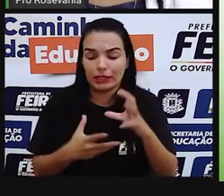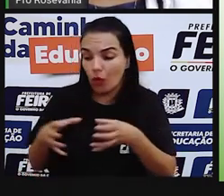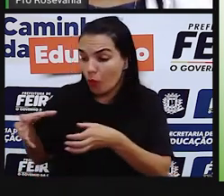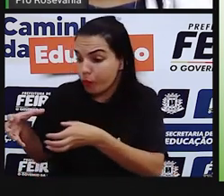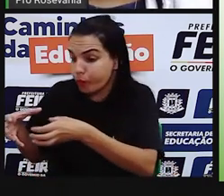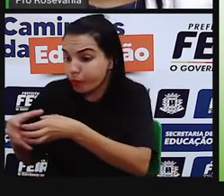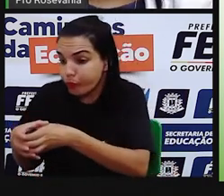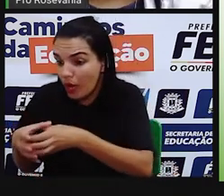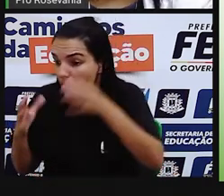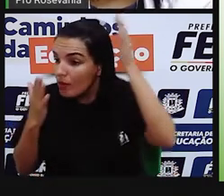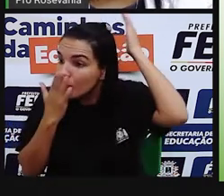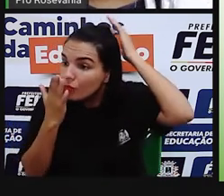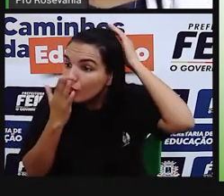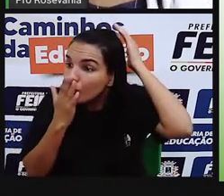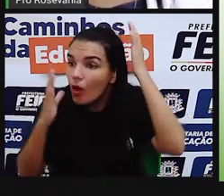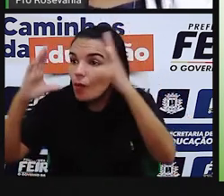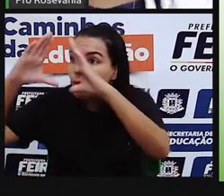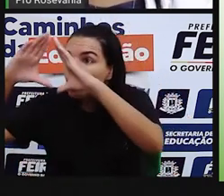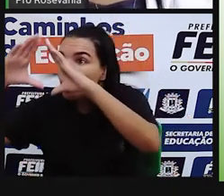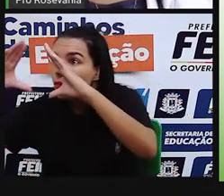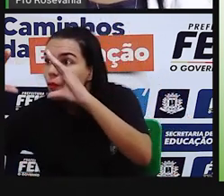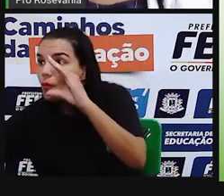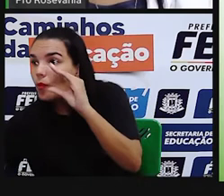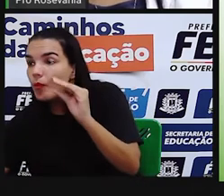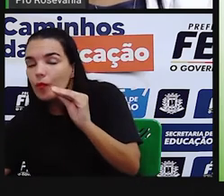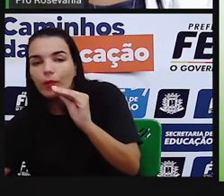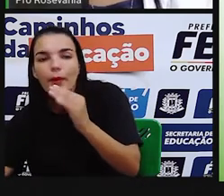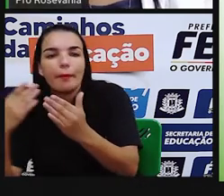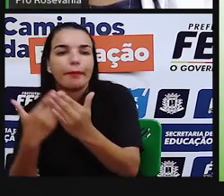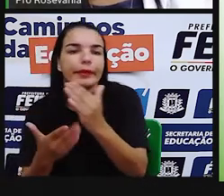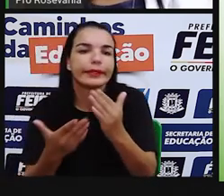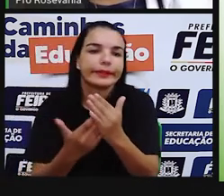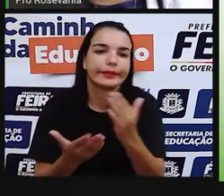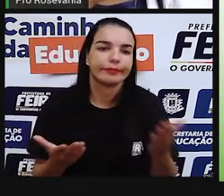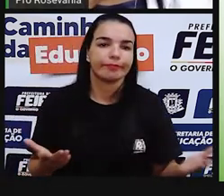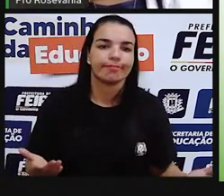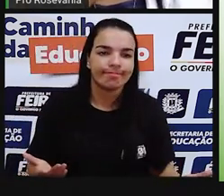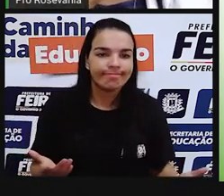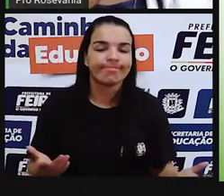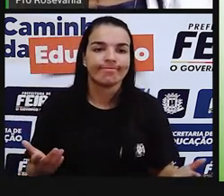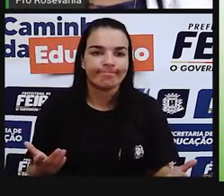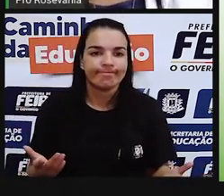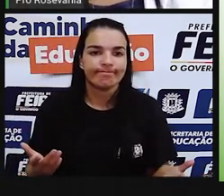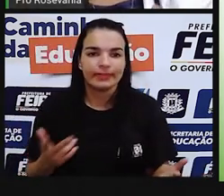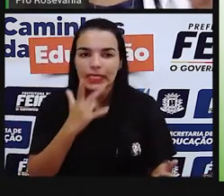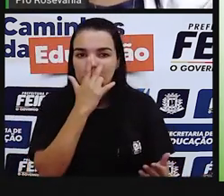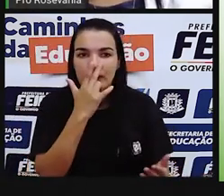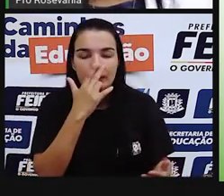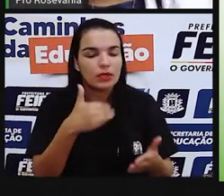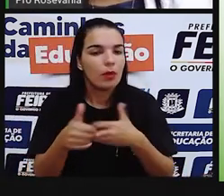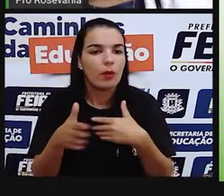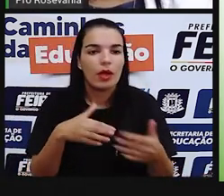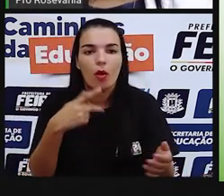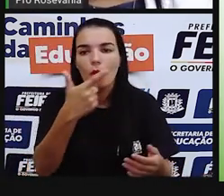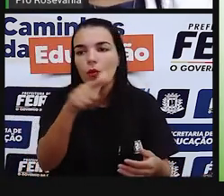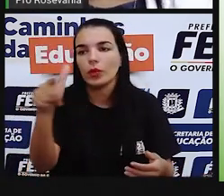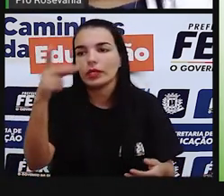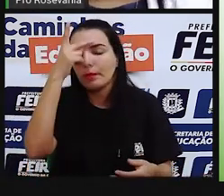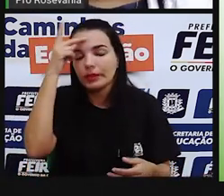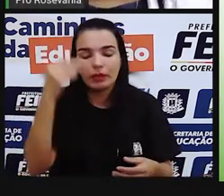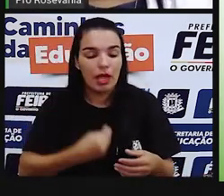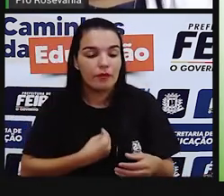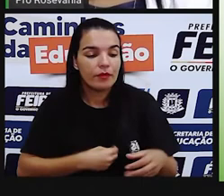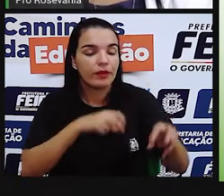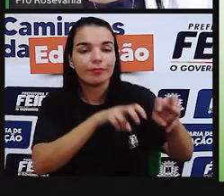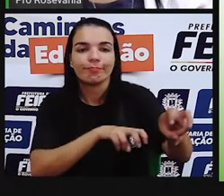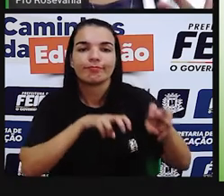característica de unidade ali. tem. Eles vivem como qualquer outra pessoa que vive no campo ali. Eles vivem em suas